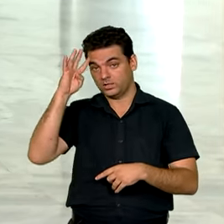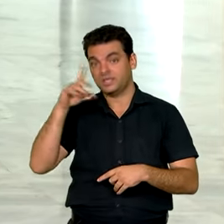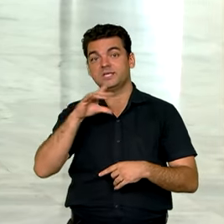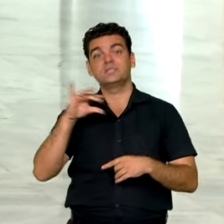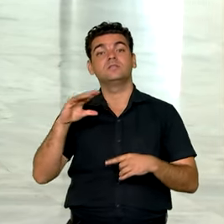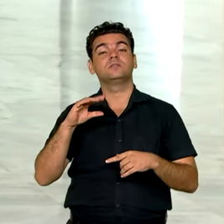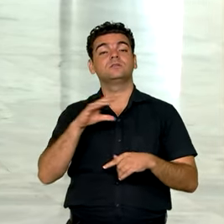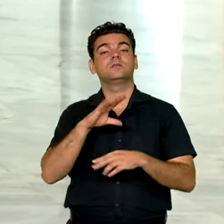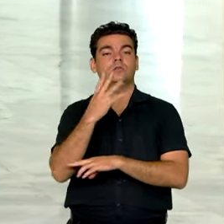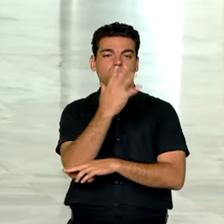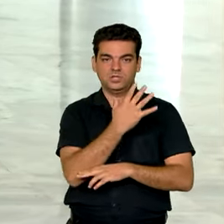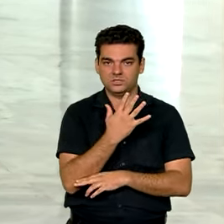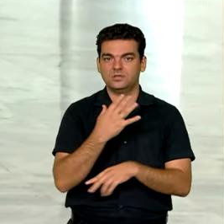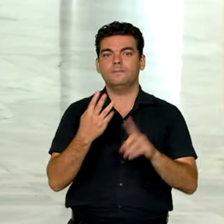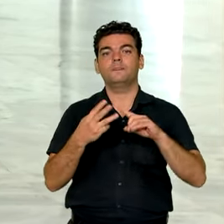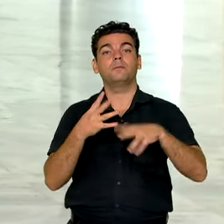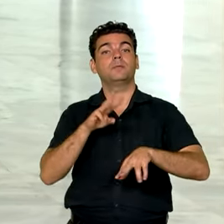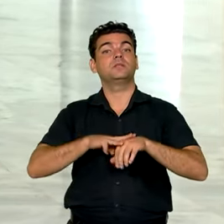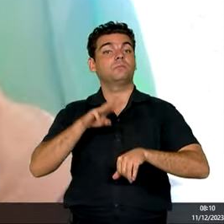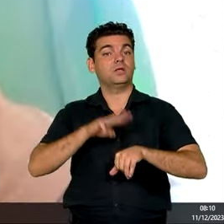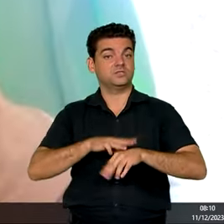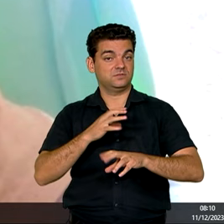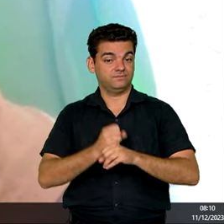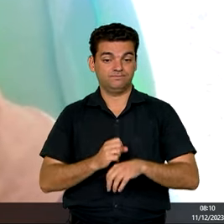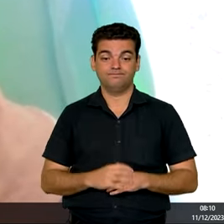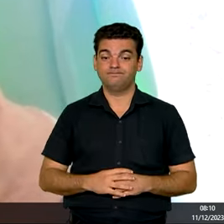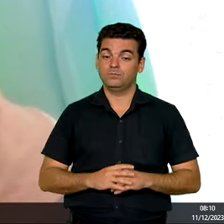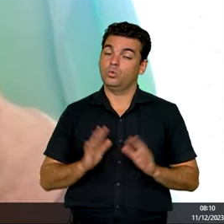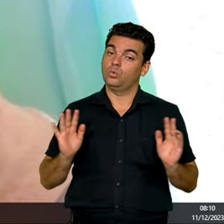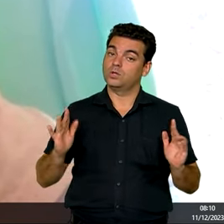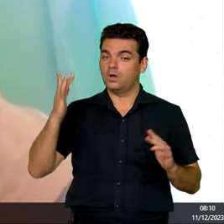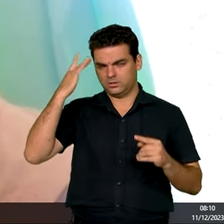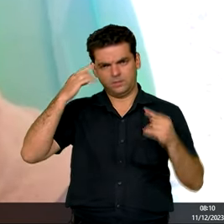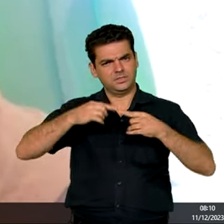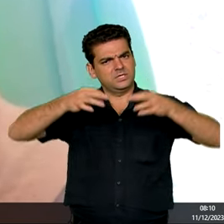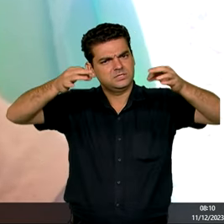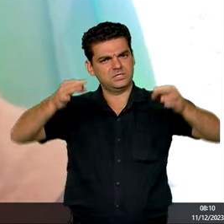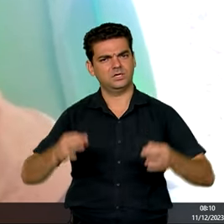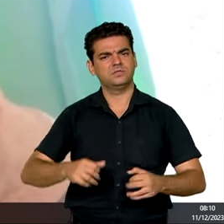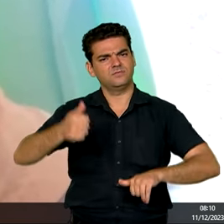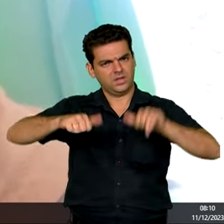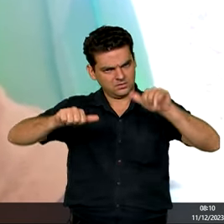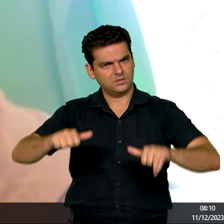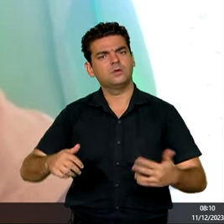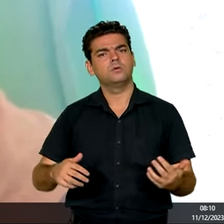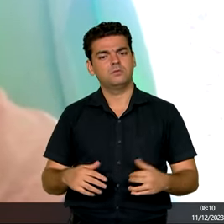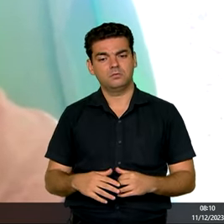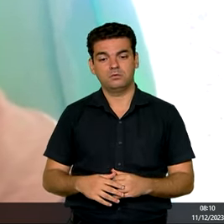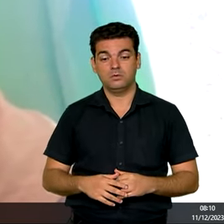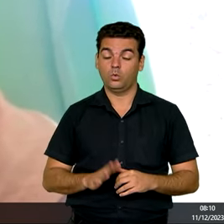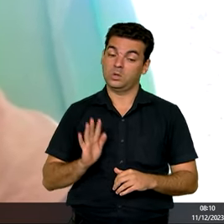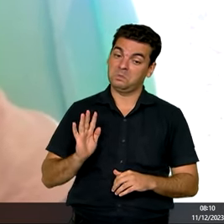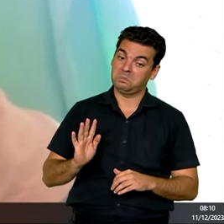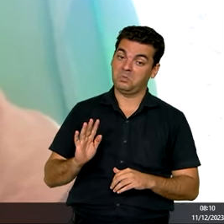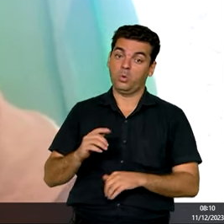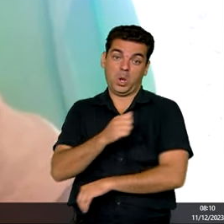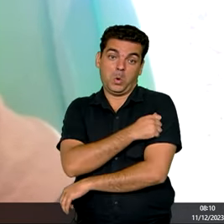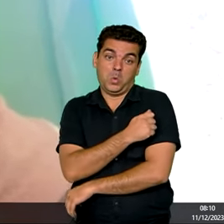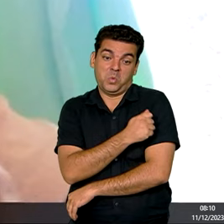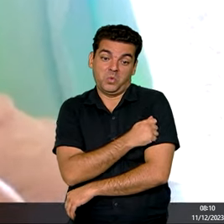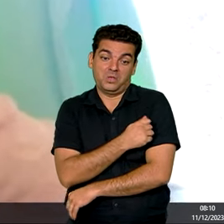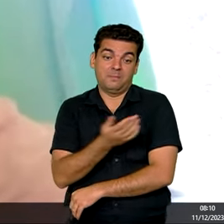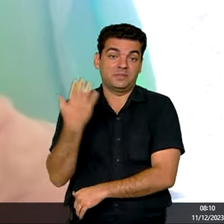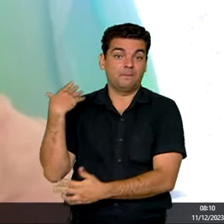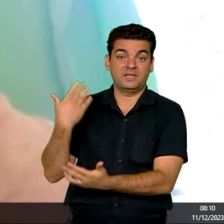ciências da natureza e matemática. Eu acho válido, né, essa reavaliação ruim para o estudante que